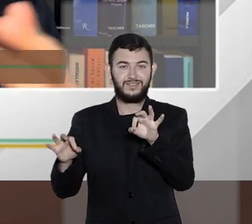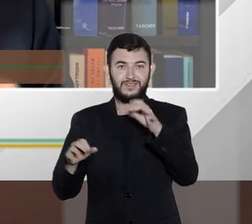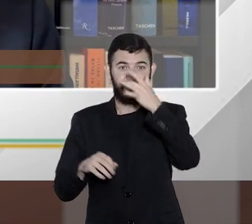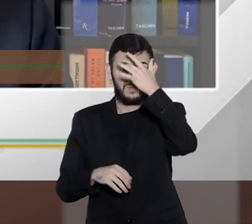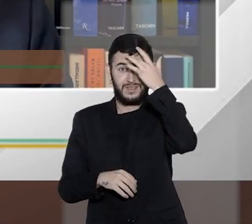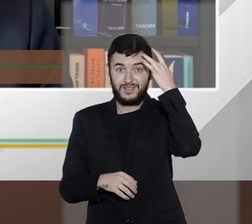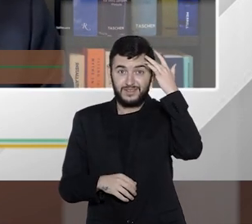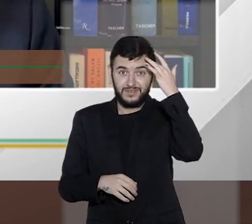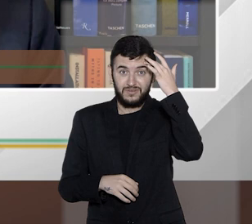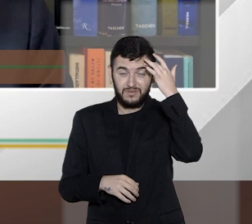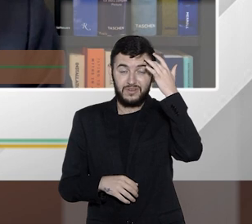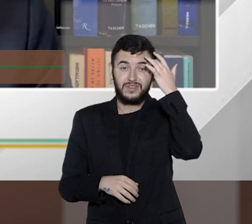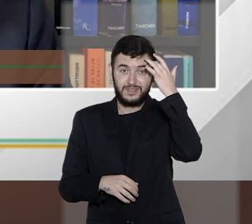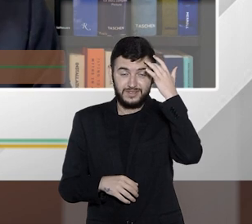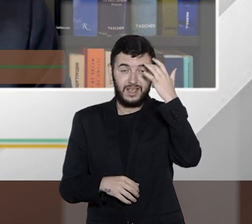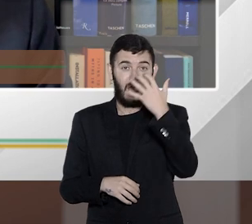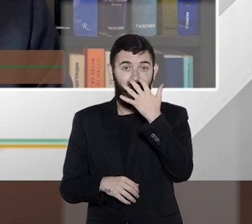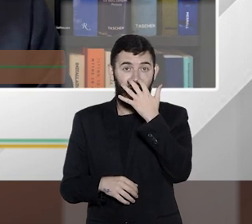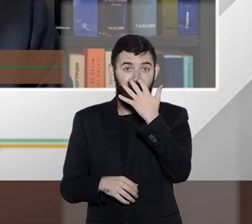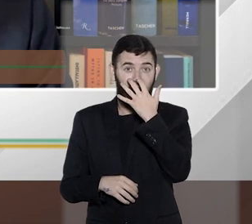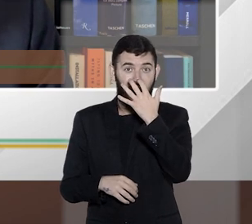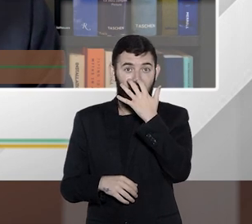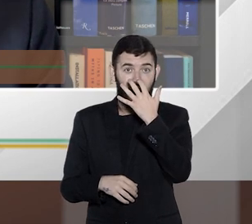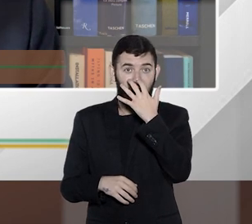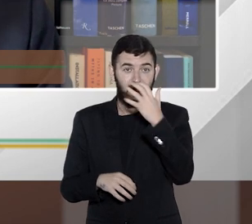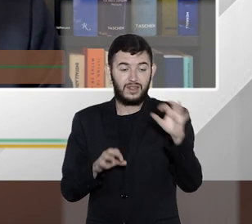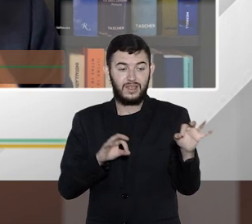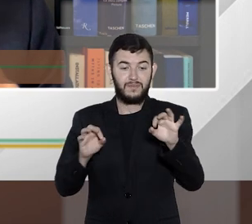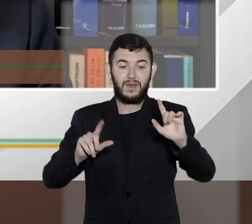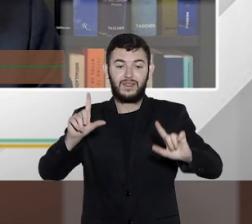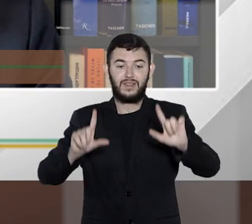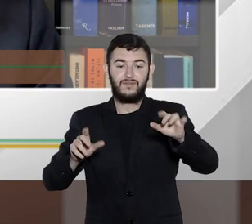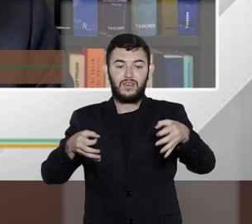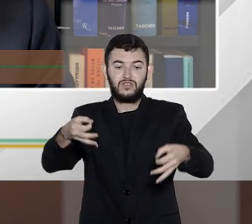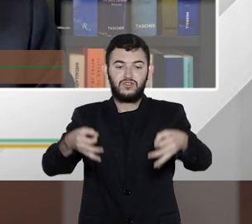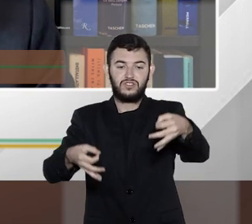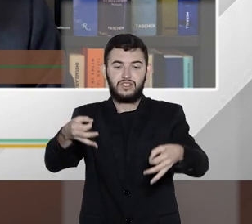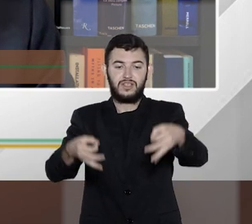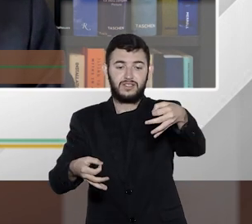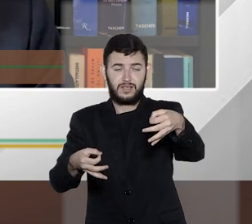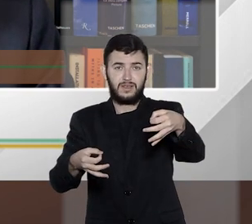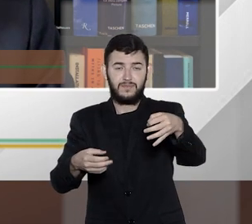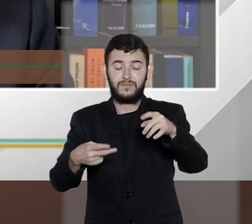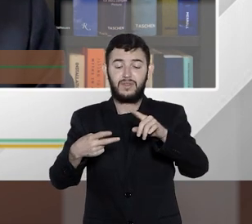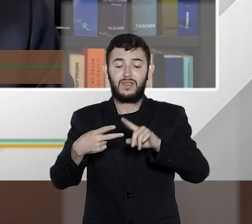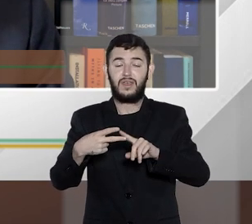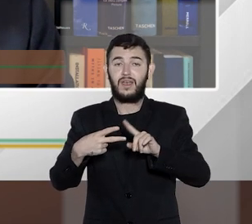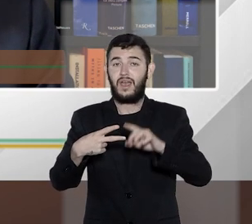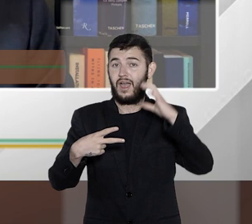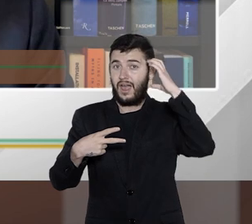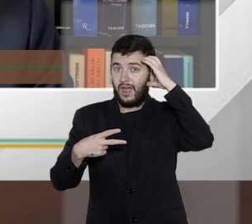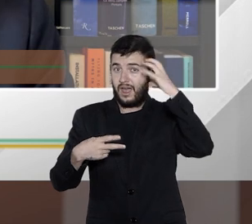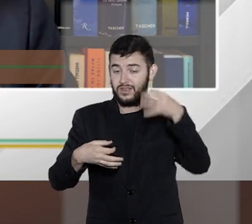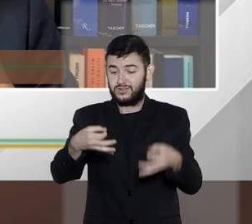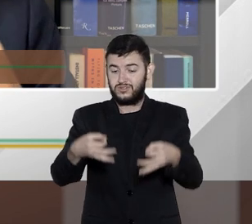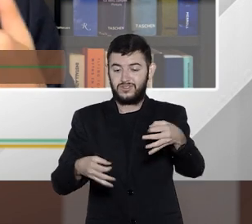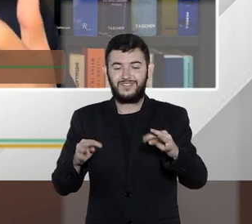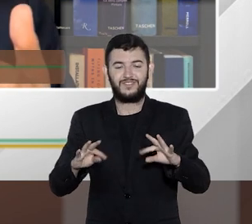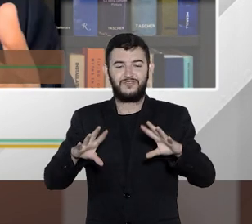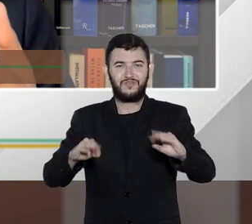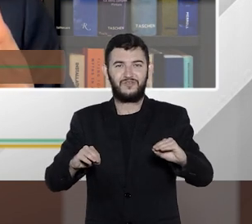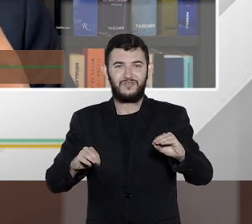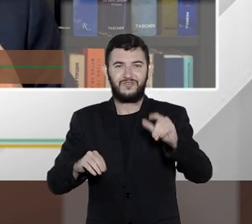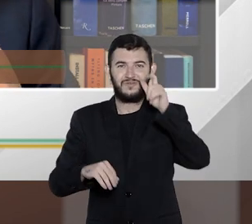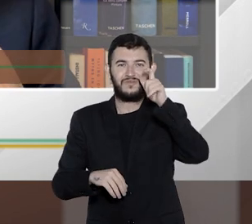seja telespectadores da TV Justiça, os ouvintes da Rádio Justiça e para todos os que se interessam pelo direito